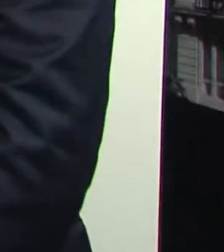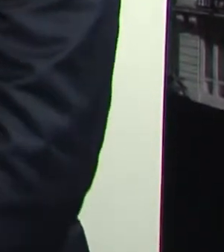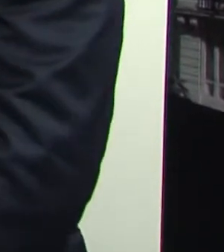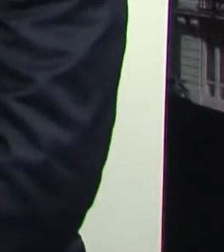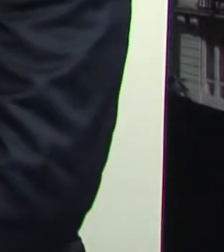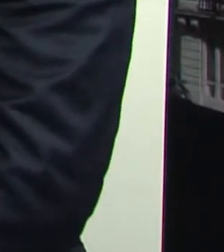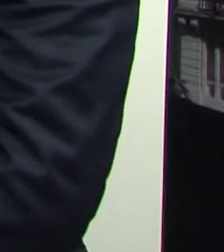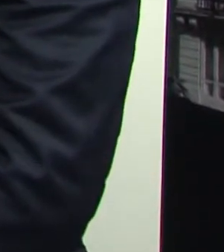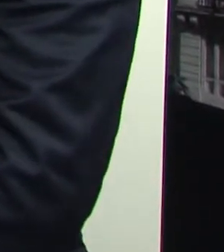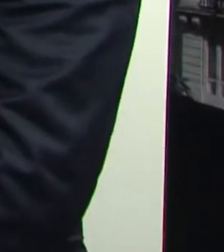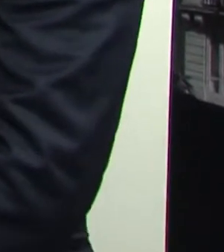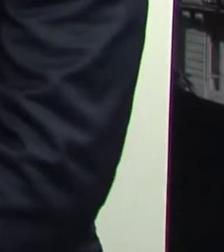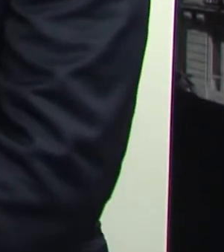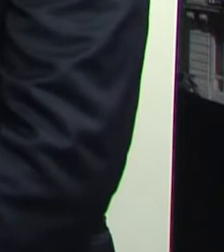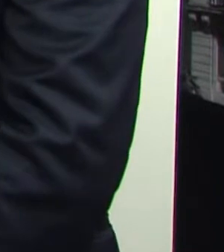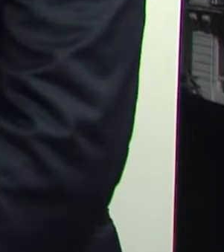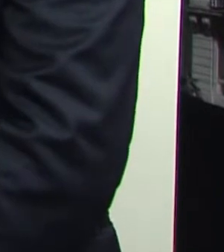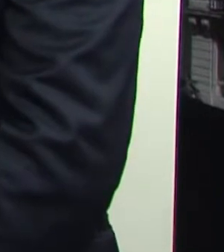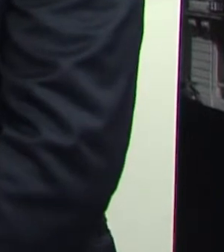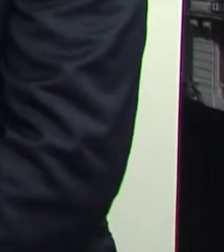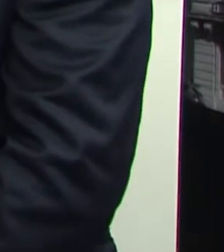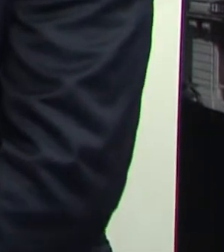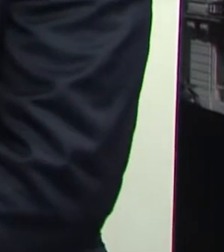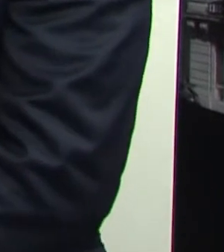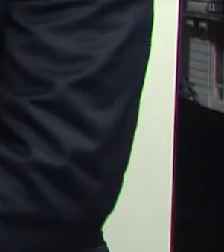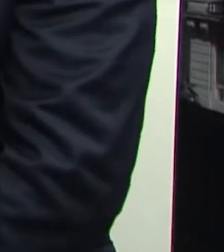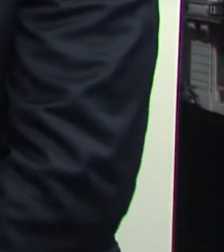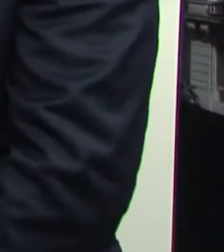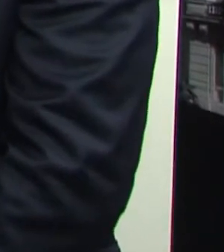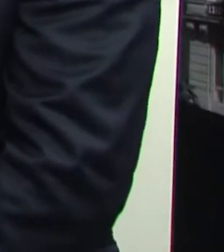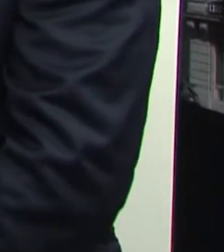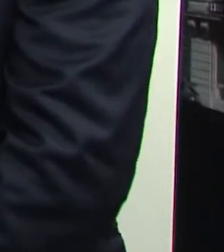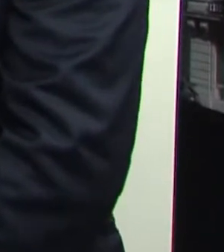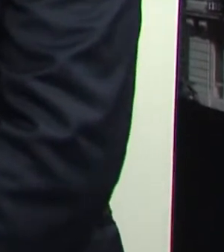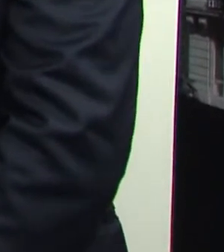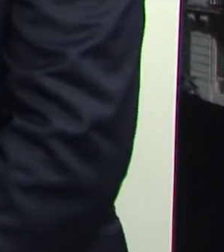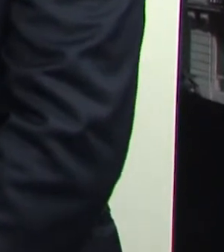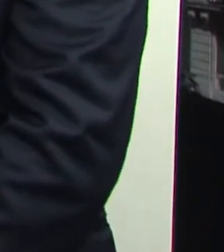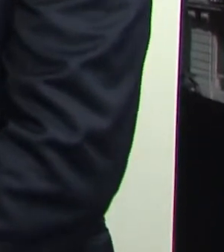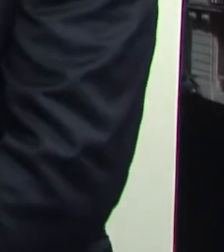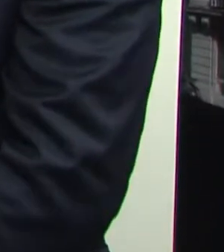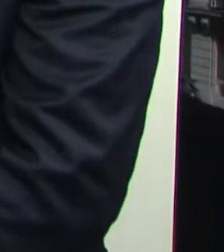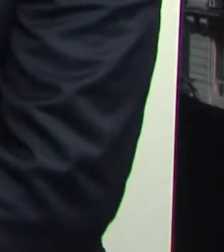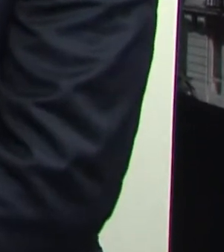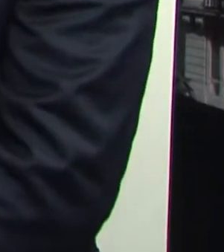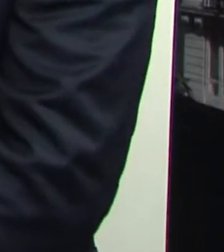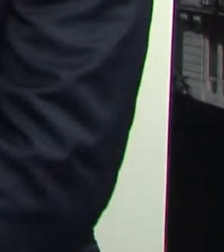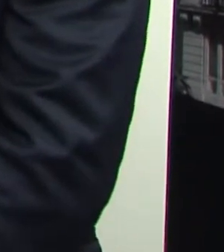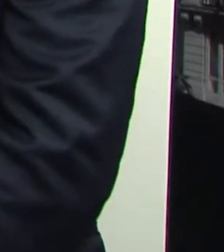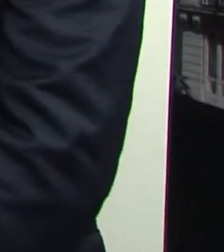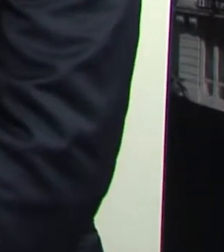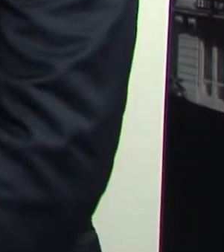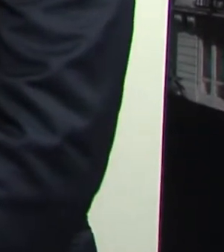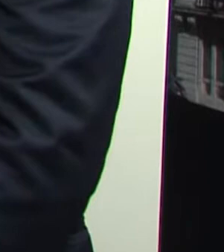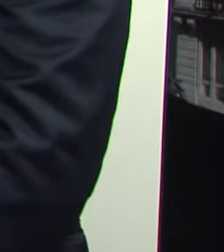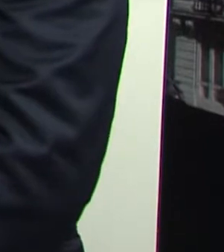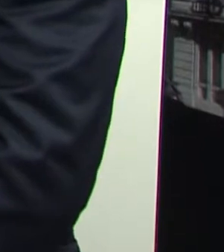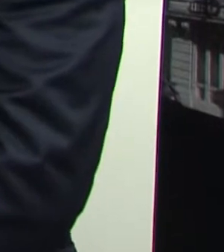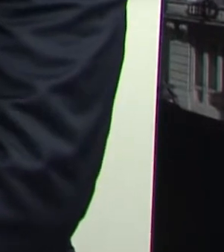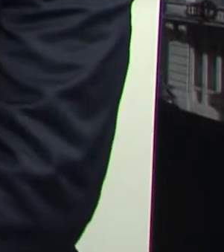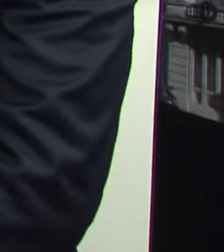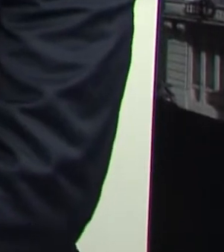hora e todos foram convidados para esse debate. Eu quero cumprimentar a RDC pela organização do debate, pela excelente estrutura e preparação do debate.